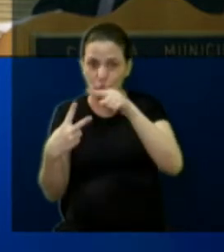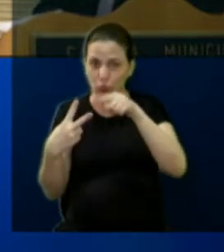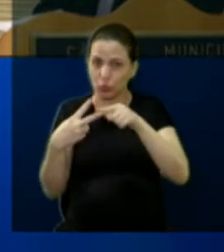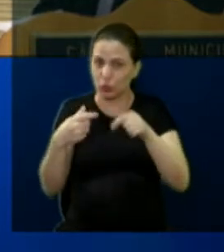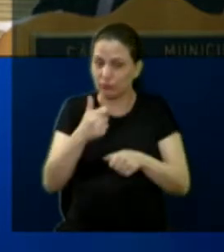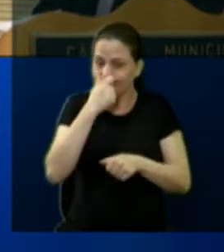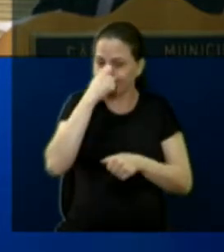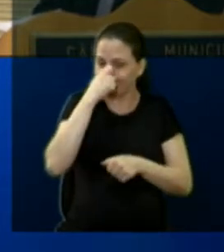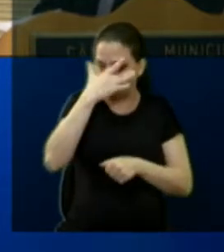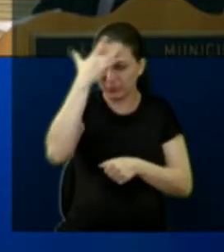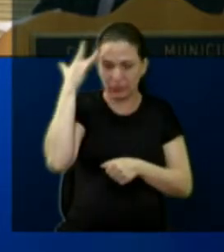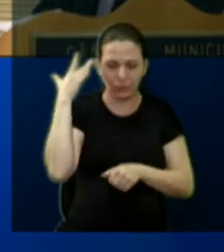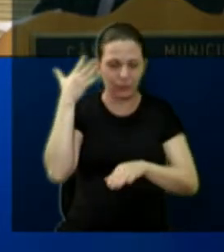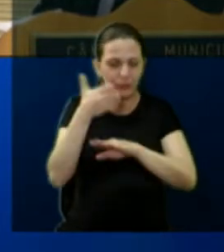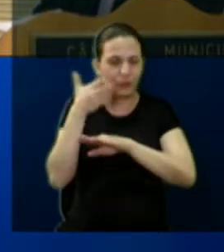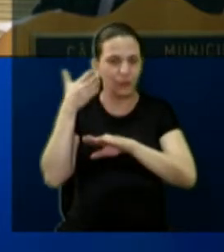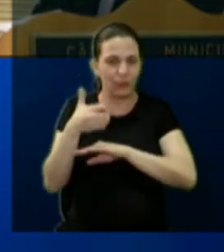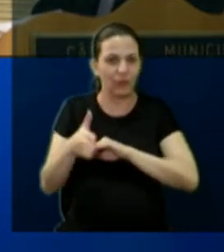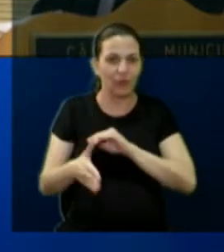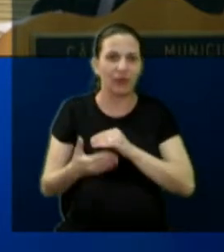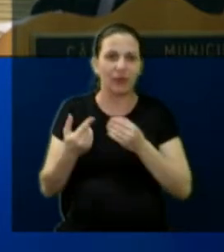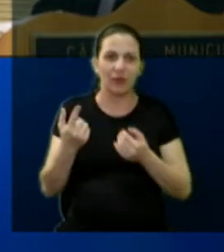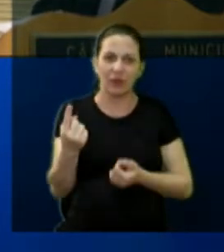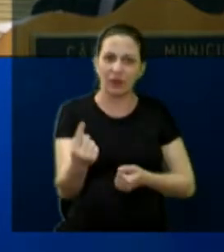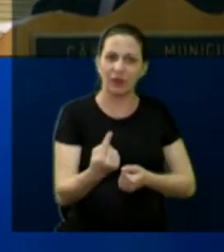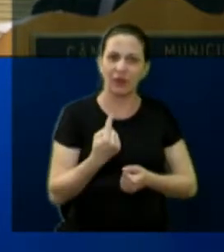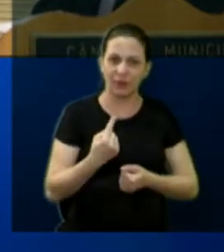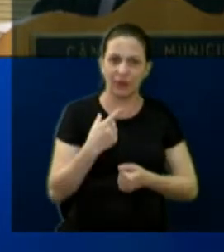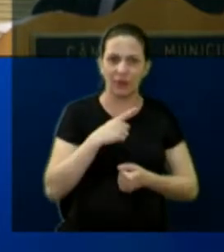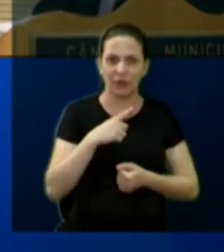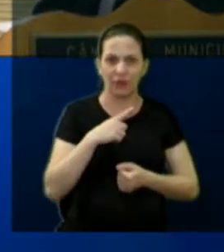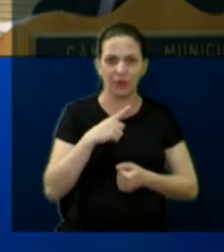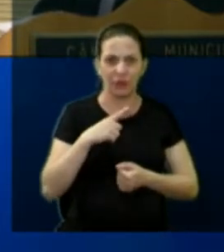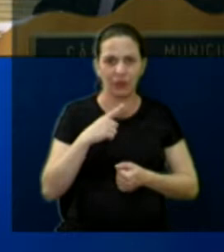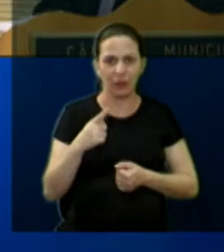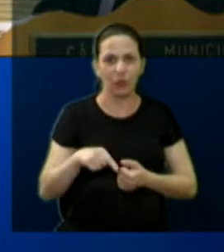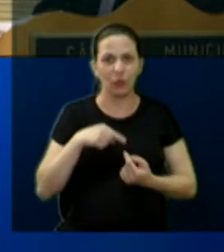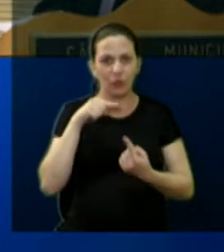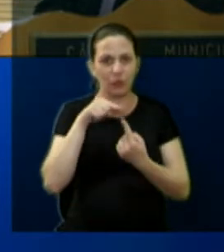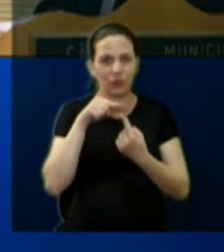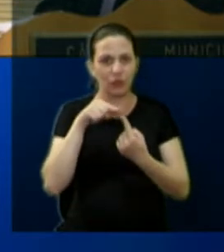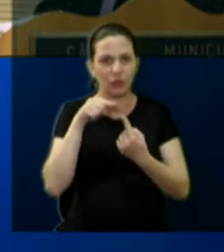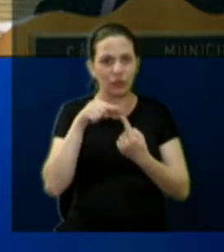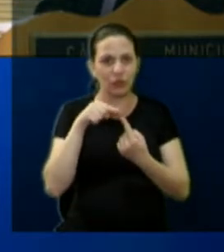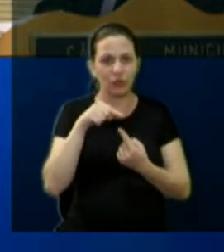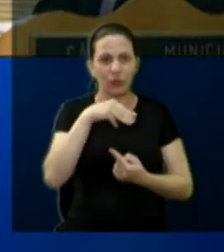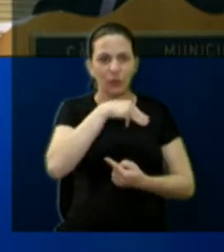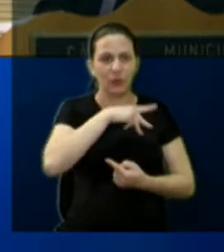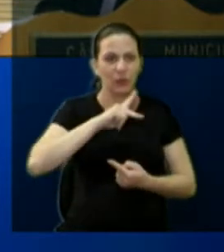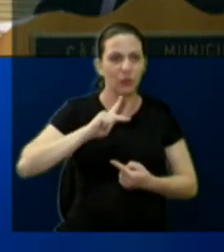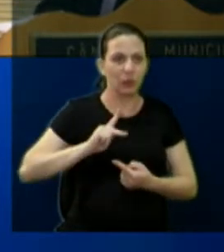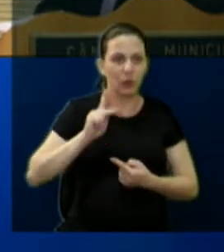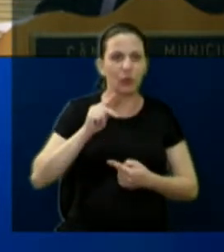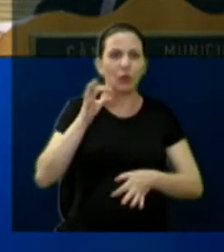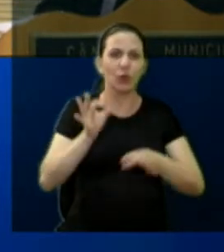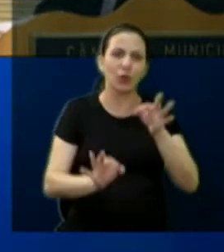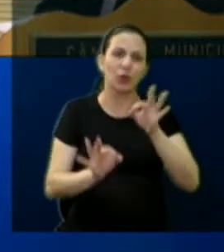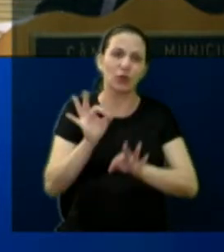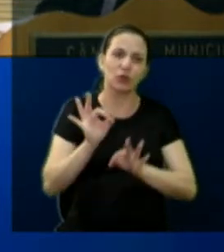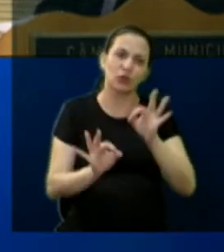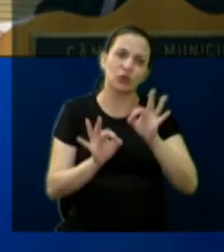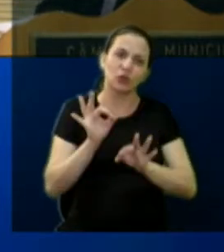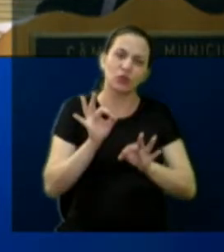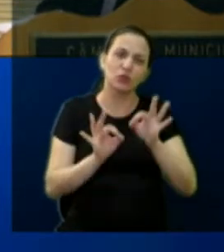que trouxeram a intenção é realmente municiar o Ministério Público, a justiça dos